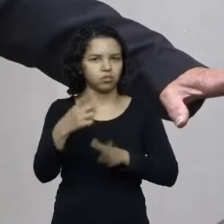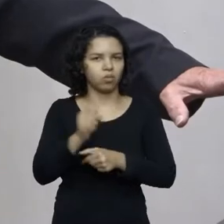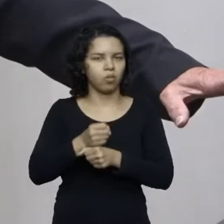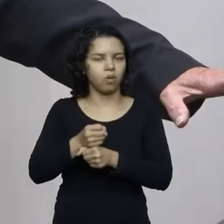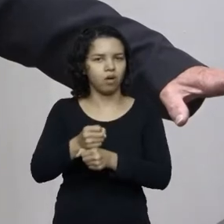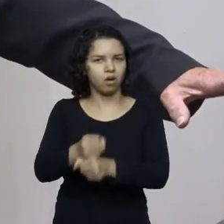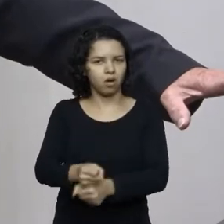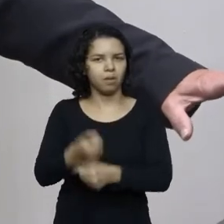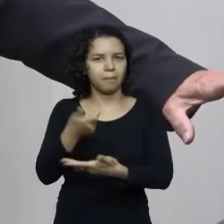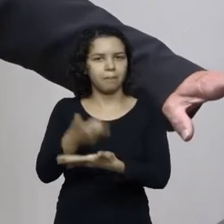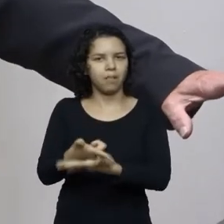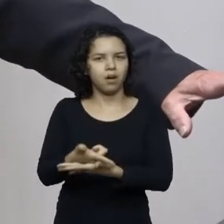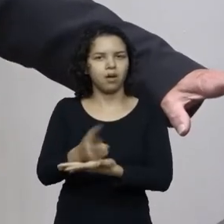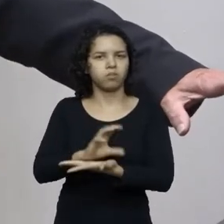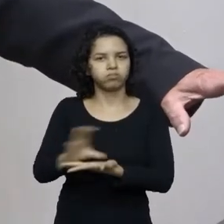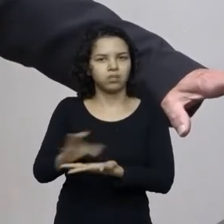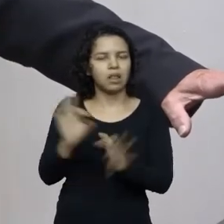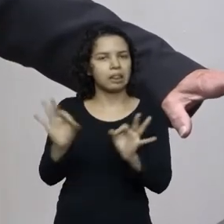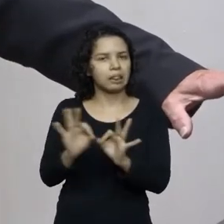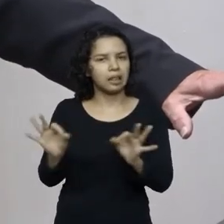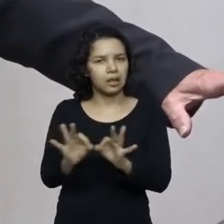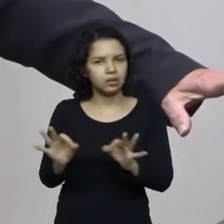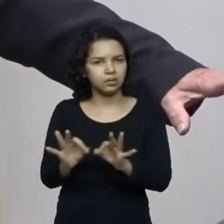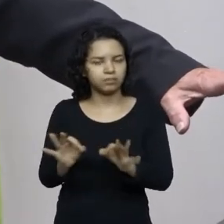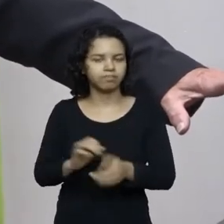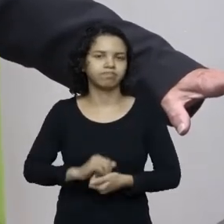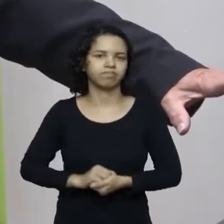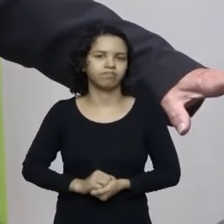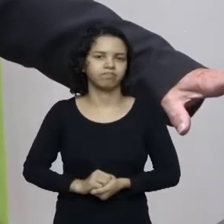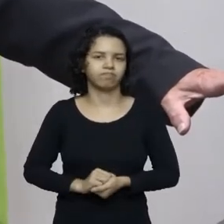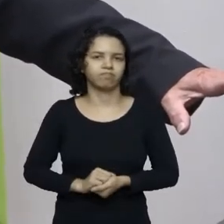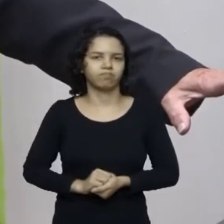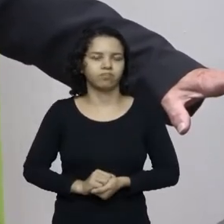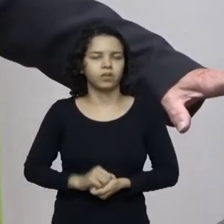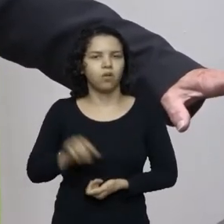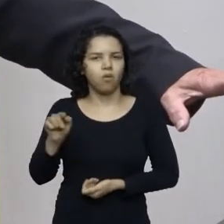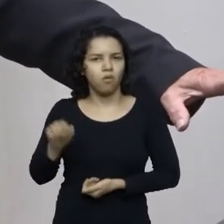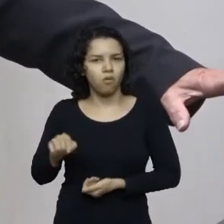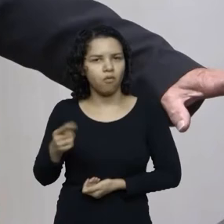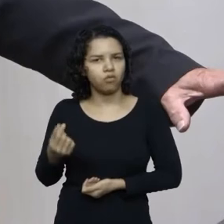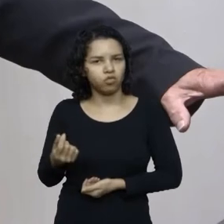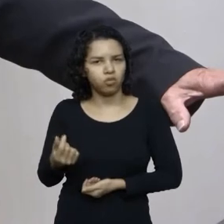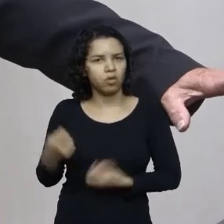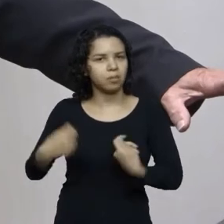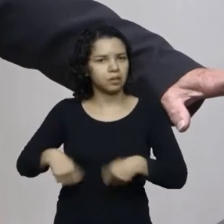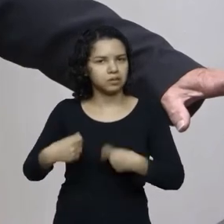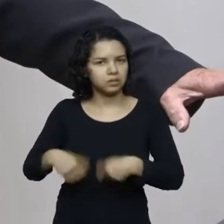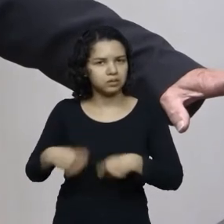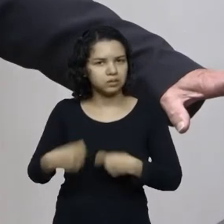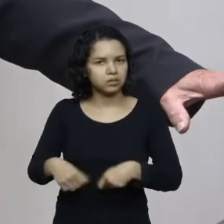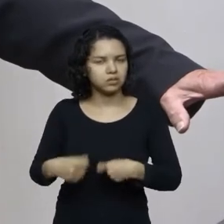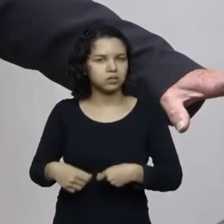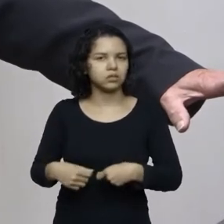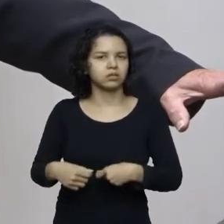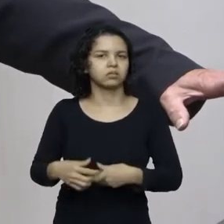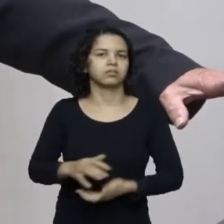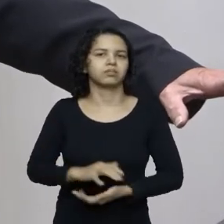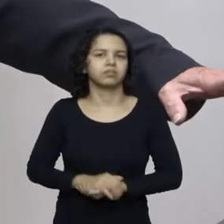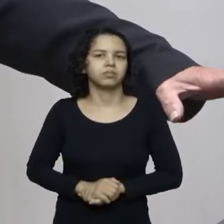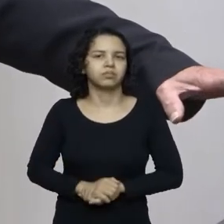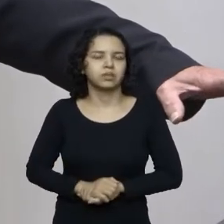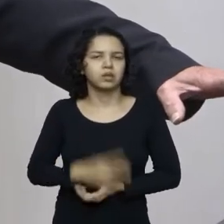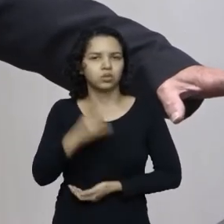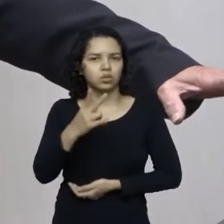pago ou indenizado pelo valor real ou menos do trabalhado para pagar vai levar